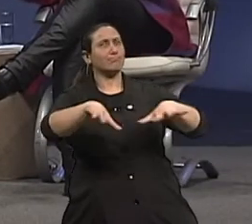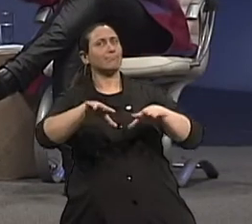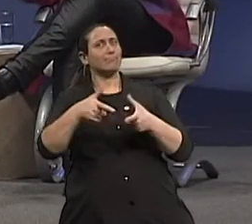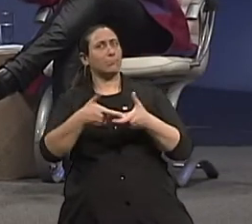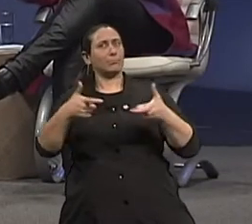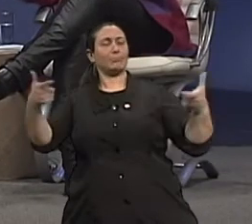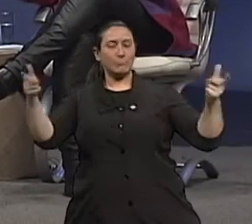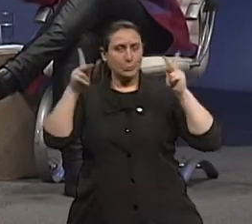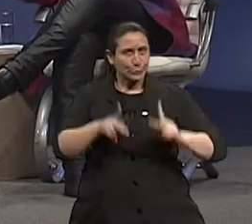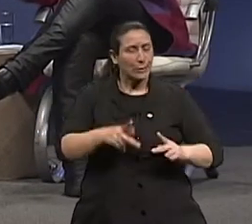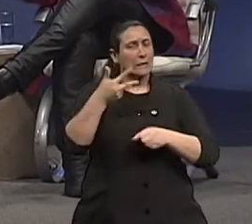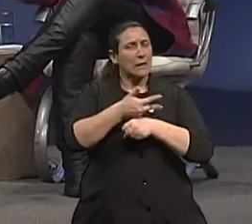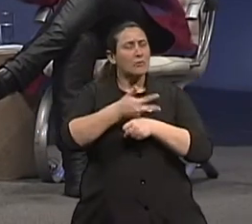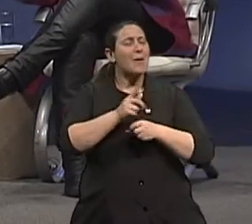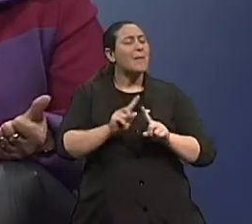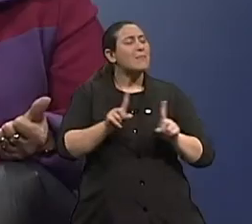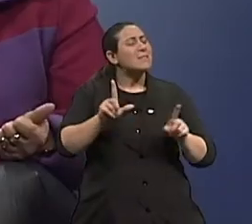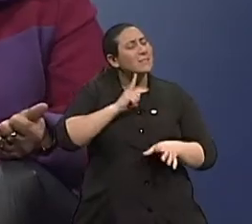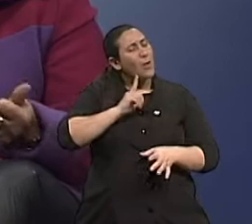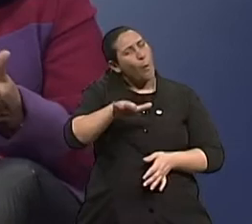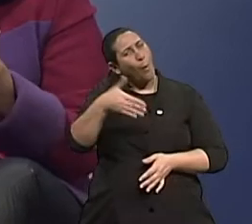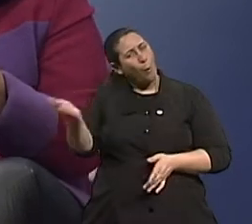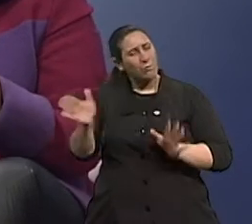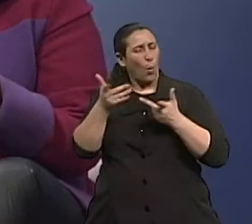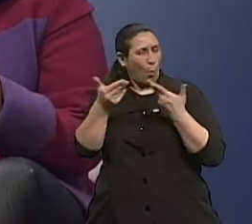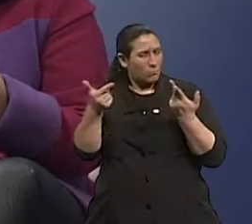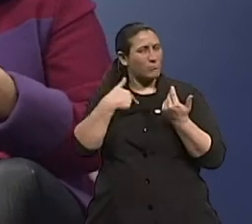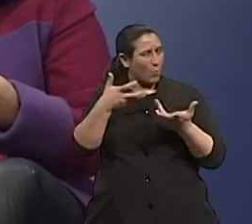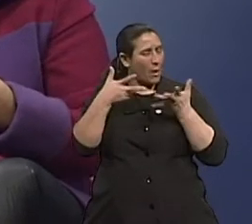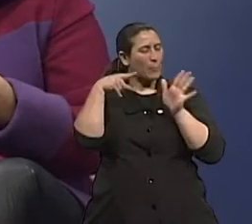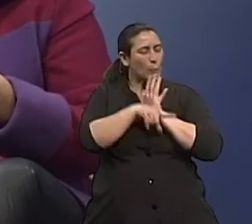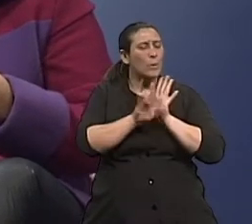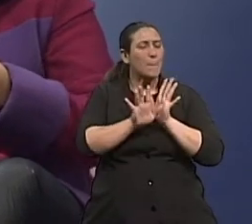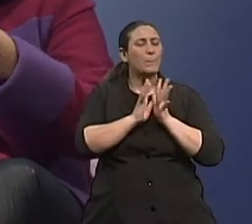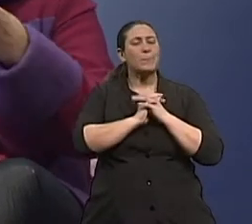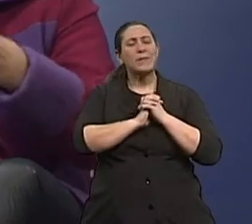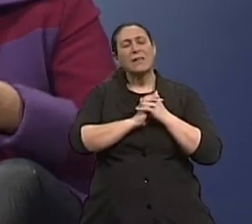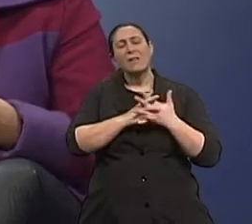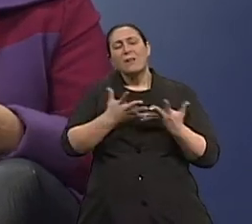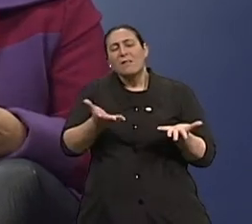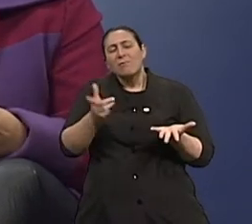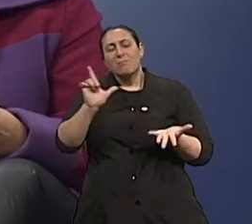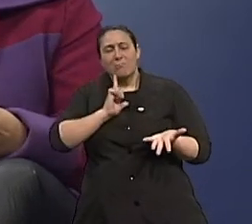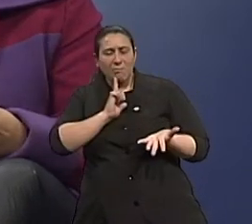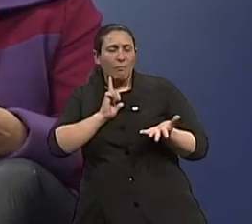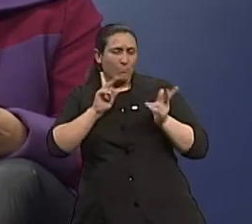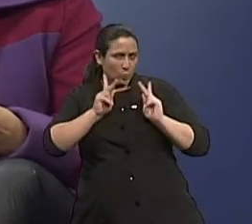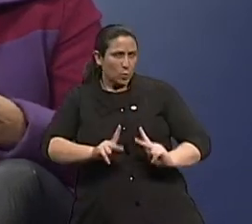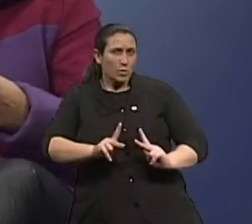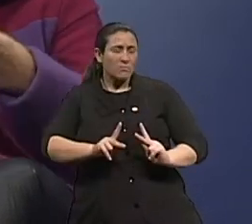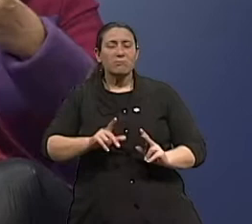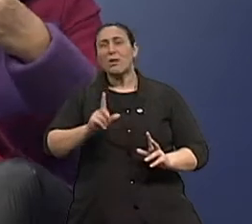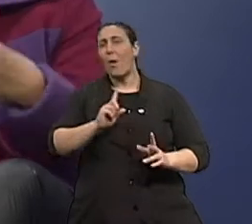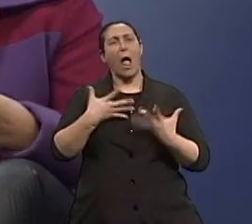acontecendo. Mas tem o outro lado que eu queria pegar, doutor, a questão de pessoas que não se aceitam envelhecendo,